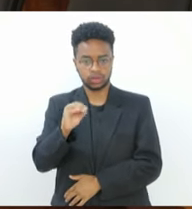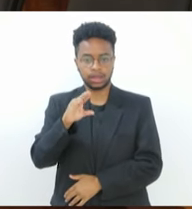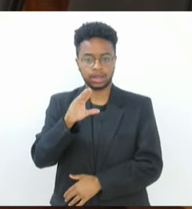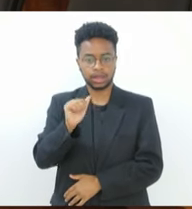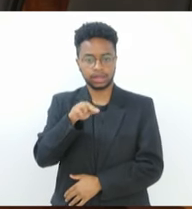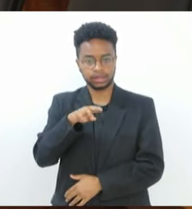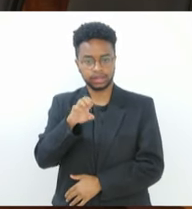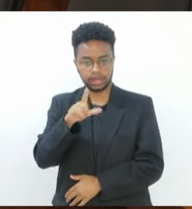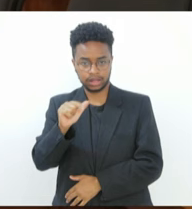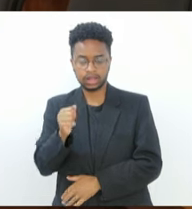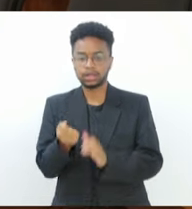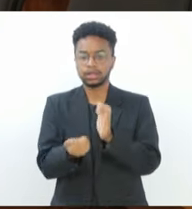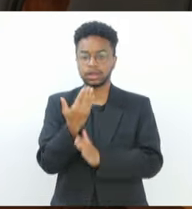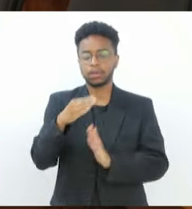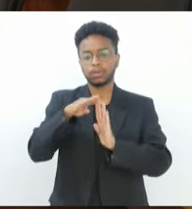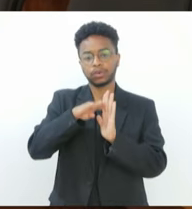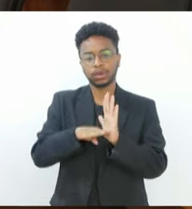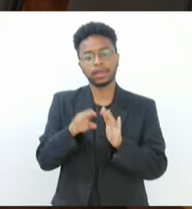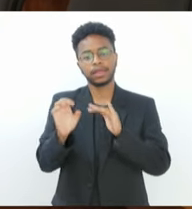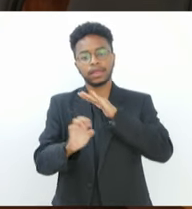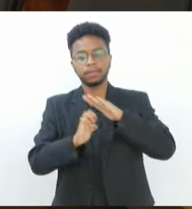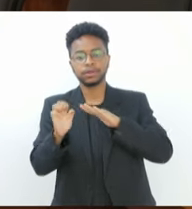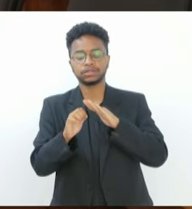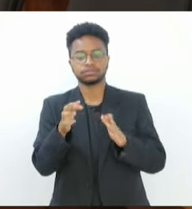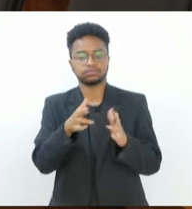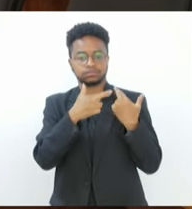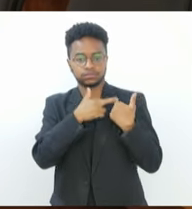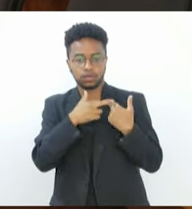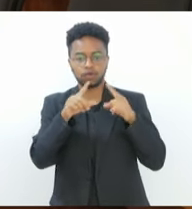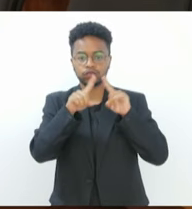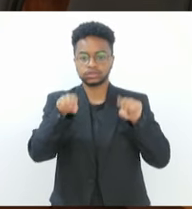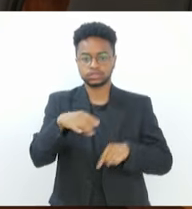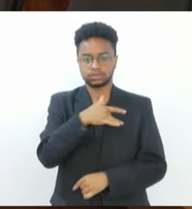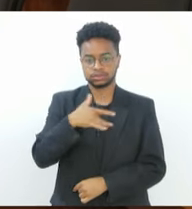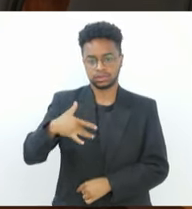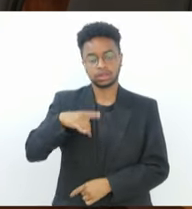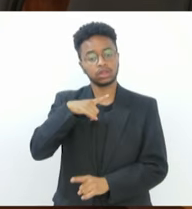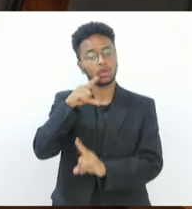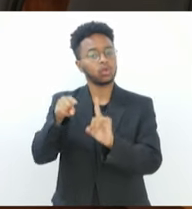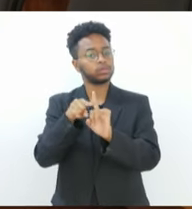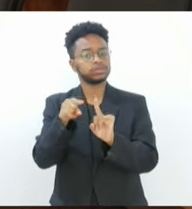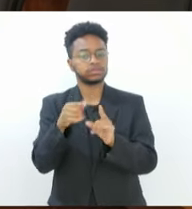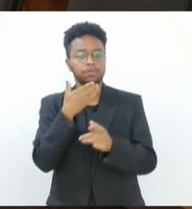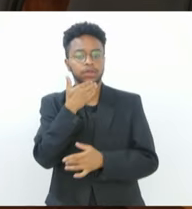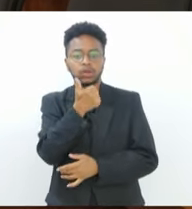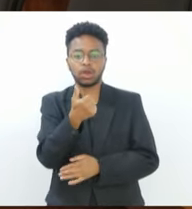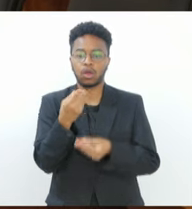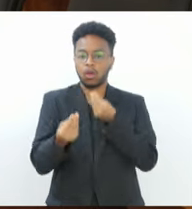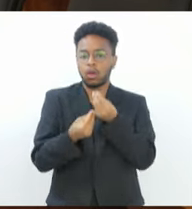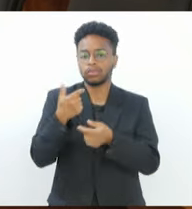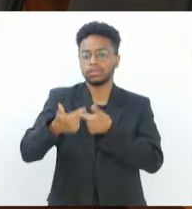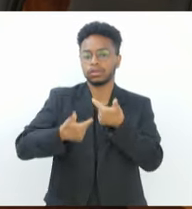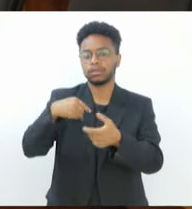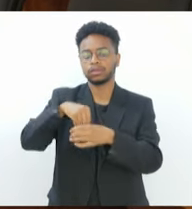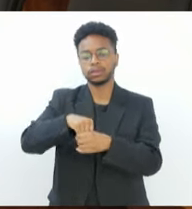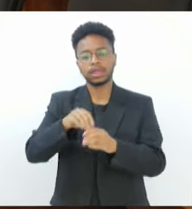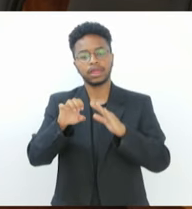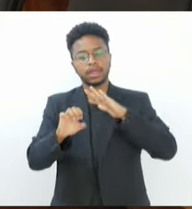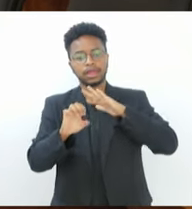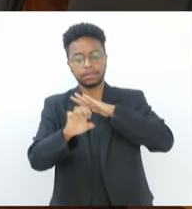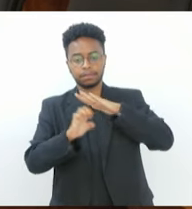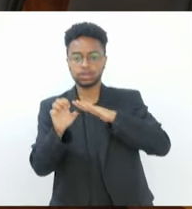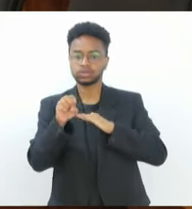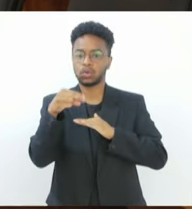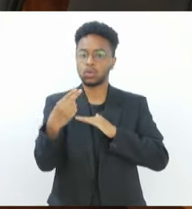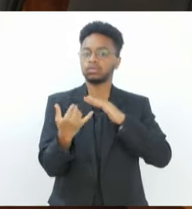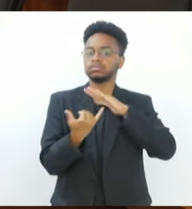Empresa Responsável Funcionário Saudável com o objetivo de aperfeiçoar, de melhorar as condições de trabalho nas empresas ou instituições